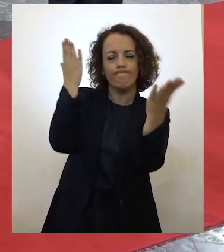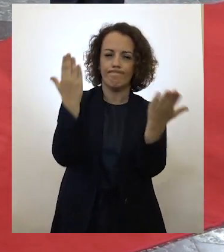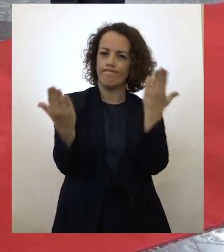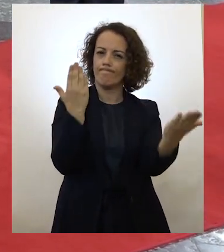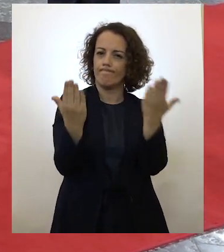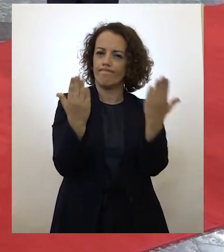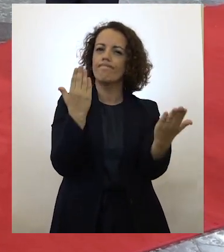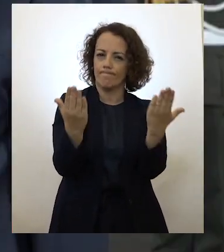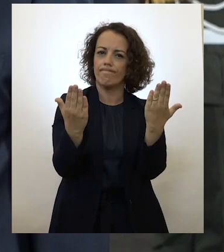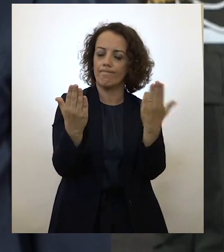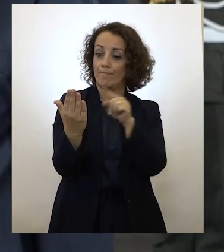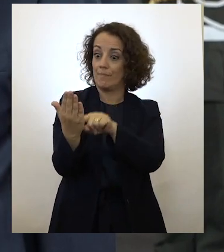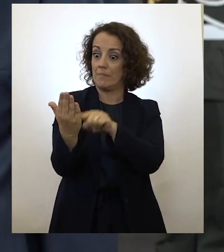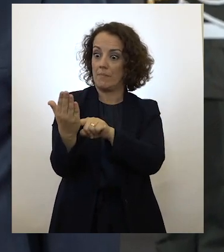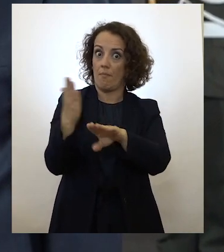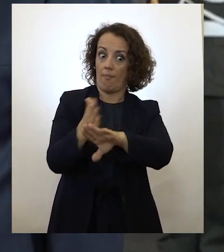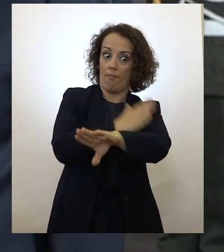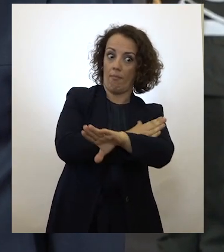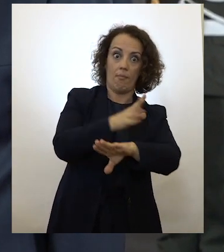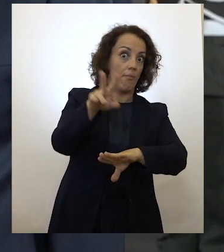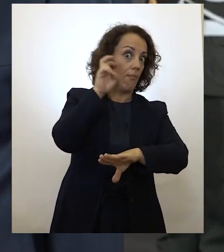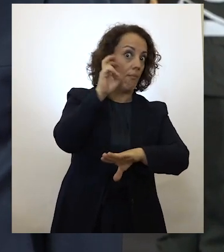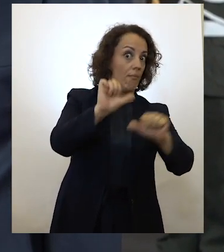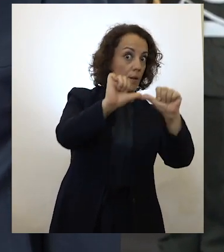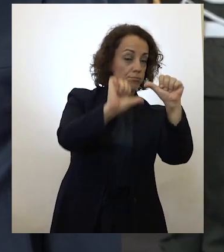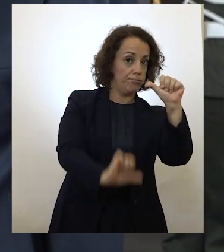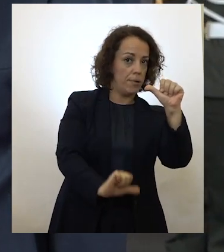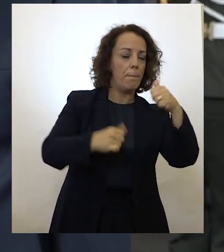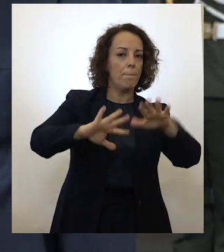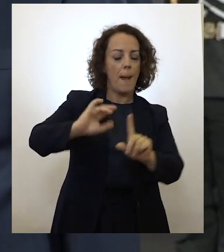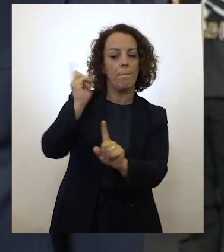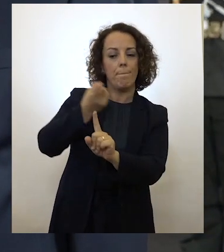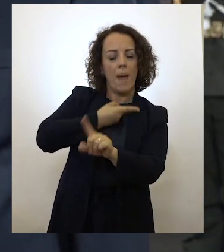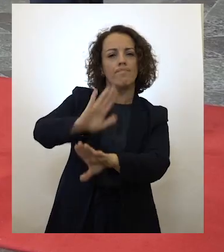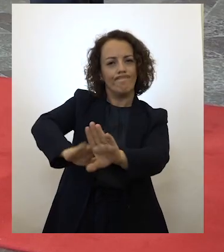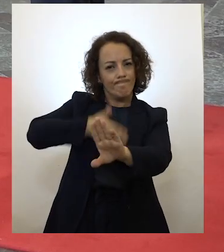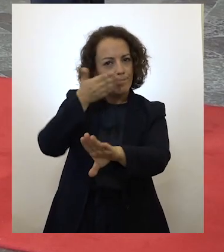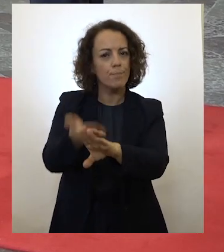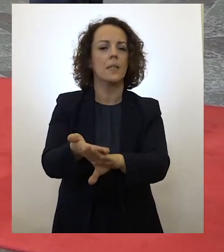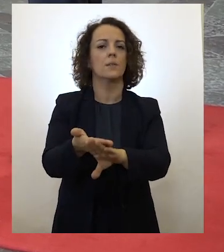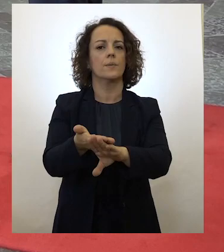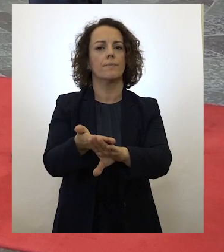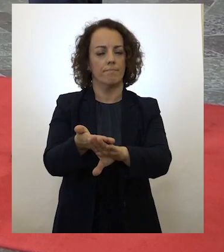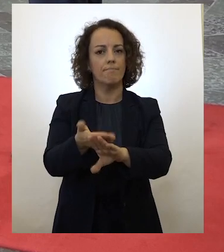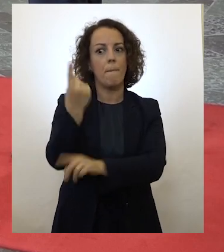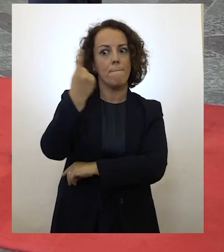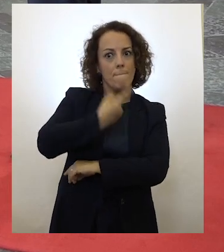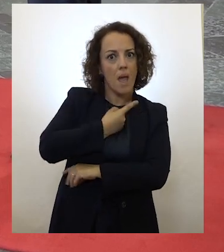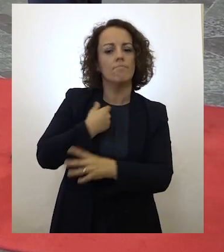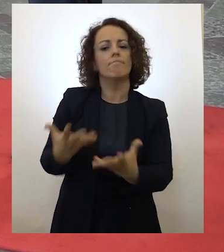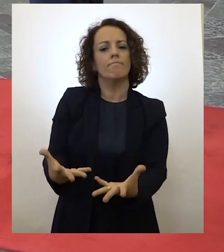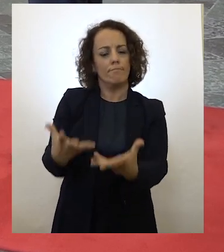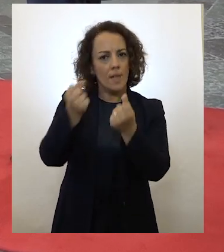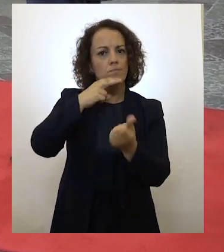parte do muito que acabámos de ouvir, mas exige mais. Exige que o